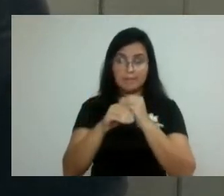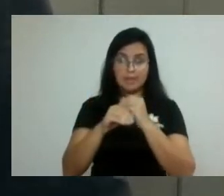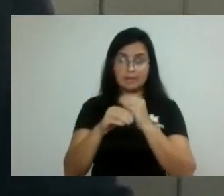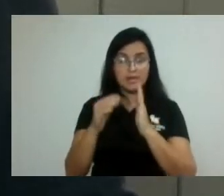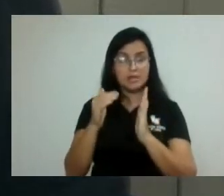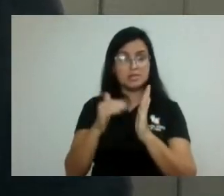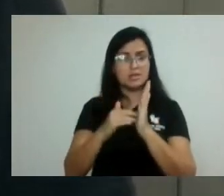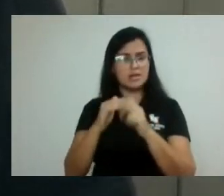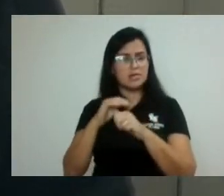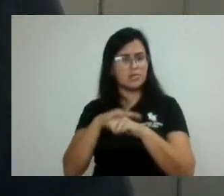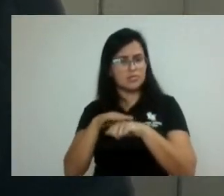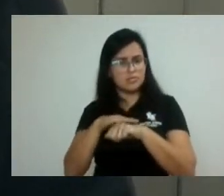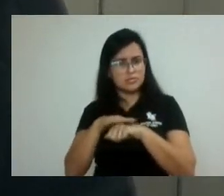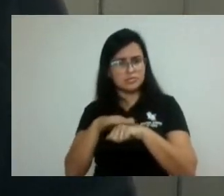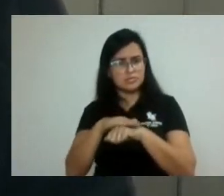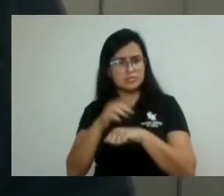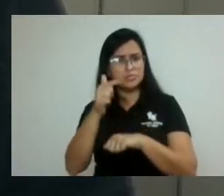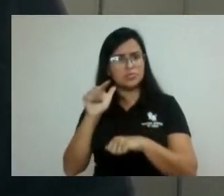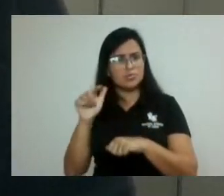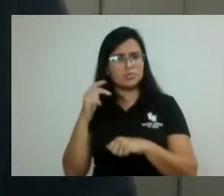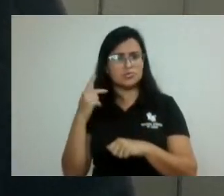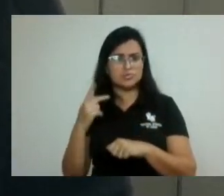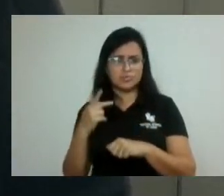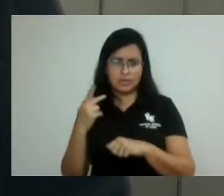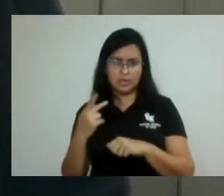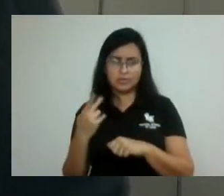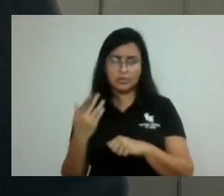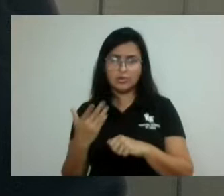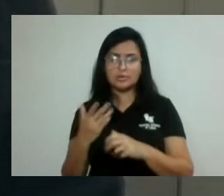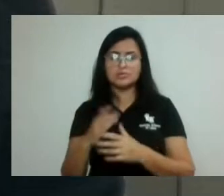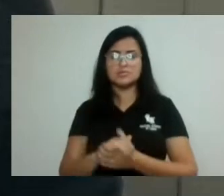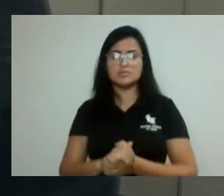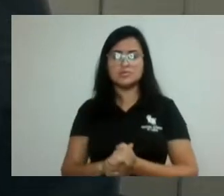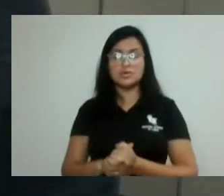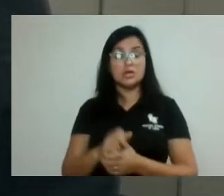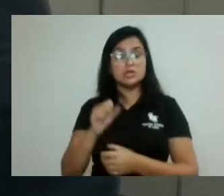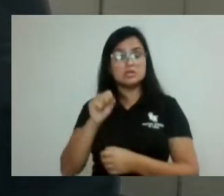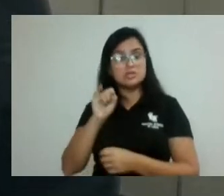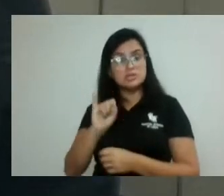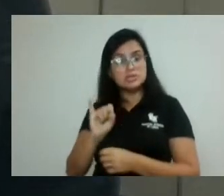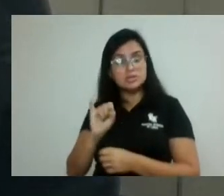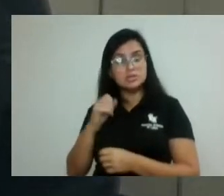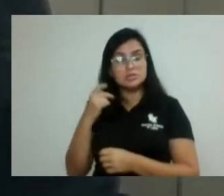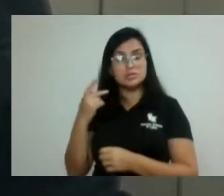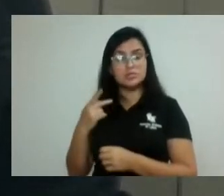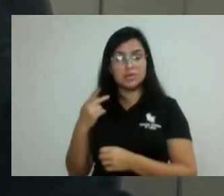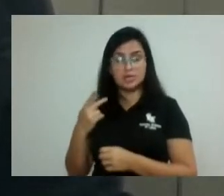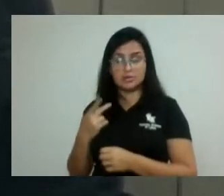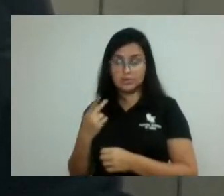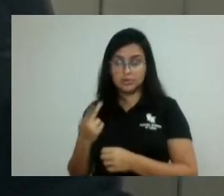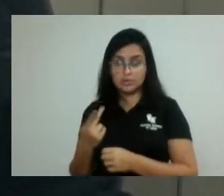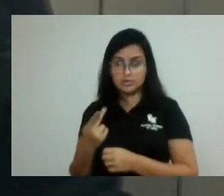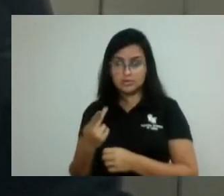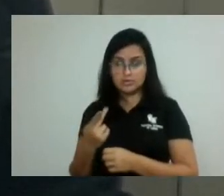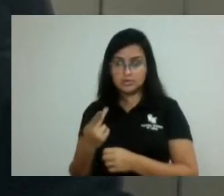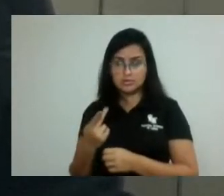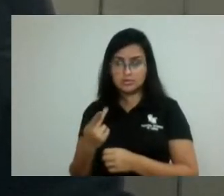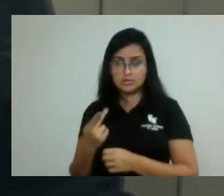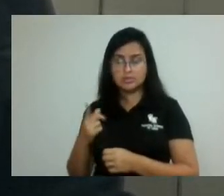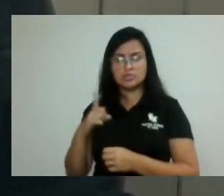está no mesmo entendimento aqui. Agora, se os vereadores aí tiveram entendimento